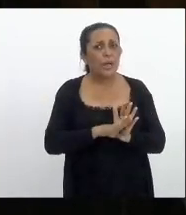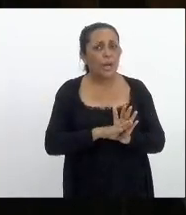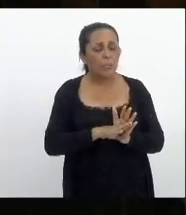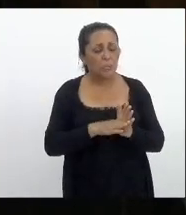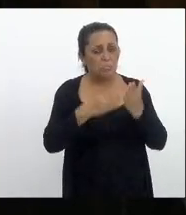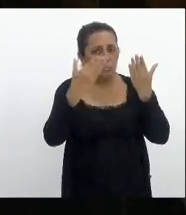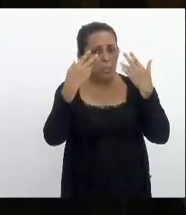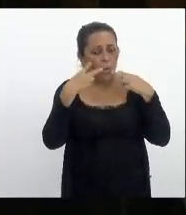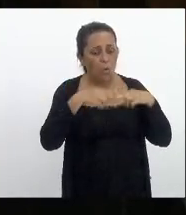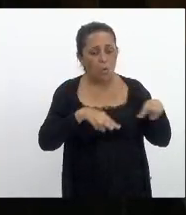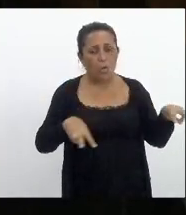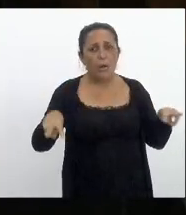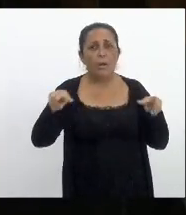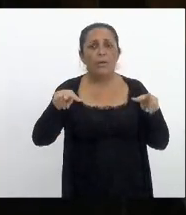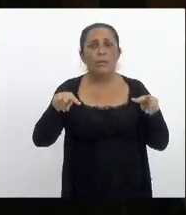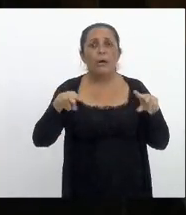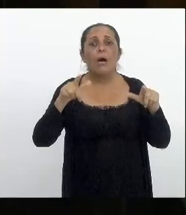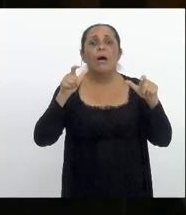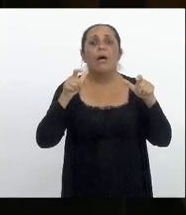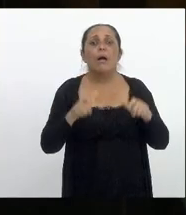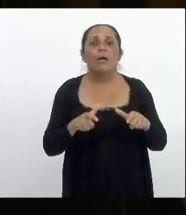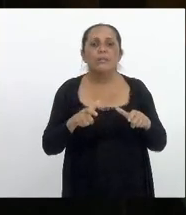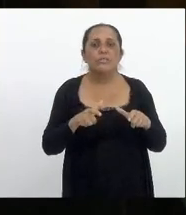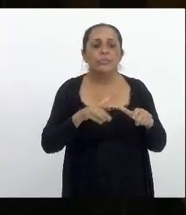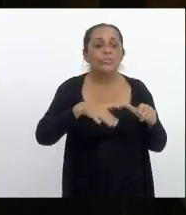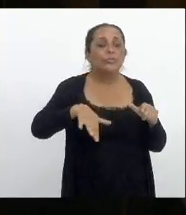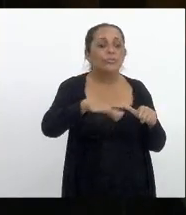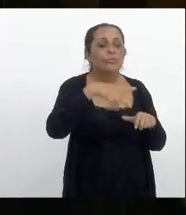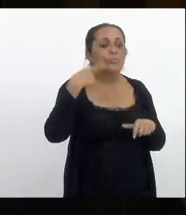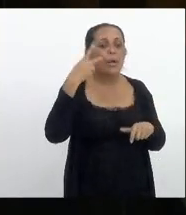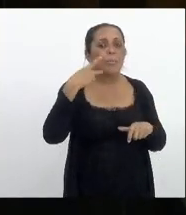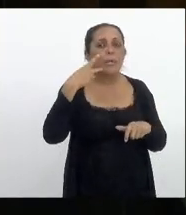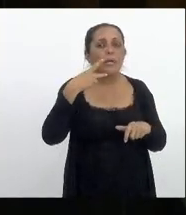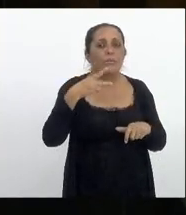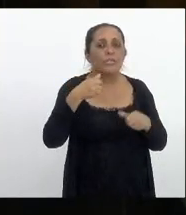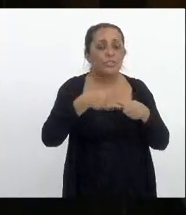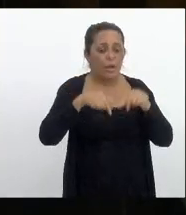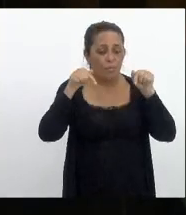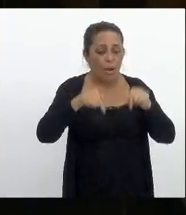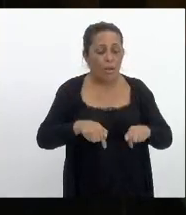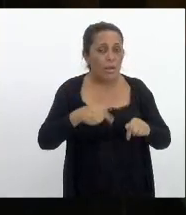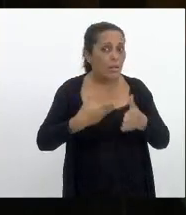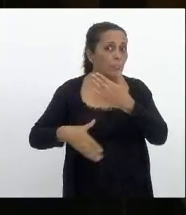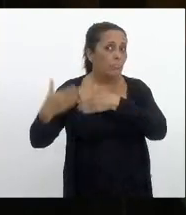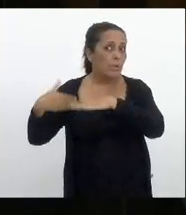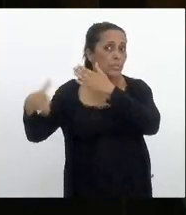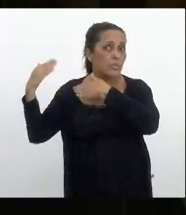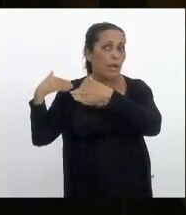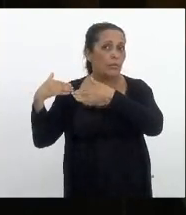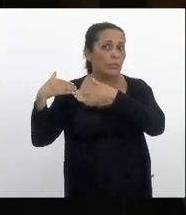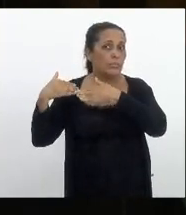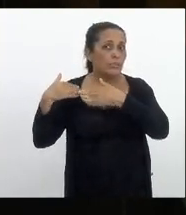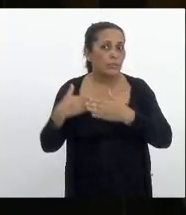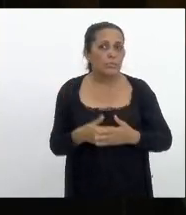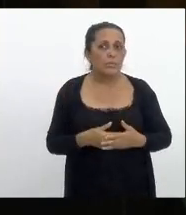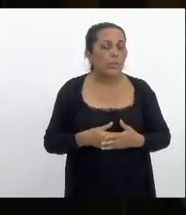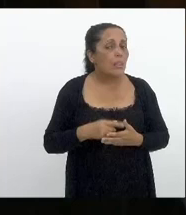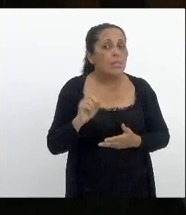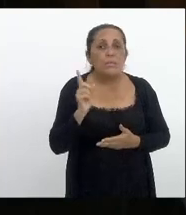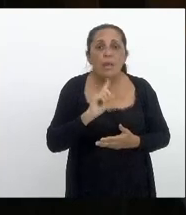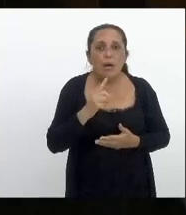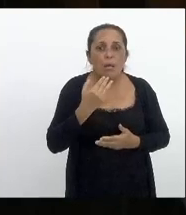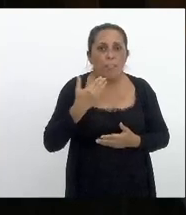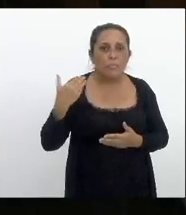chegamos aonde estavam todos os parlamentares que estavam aqui naquela época que não cobraram